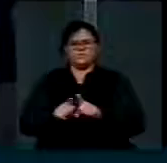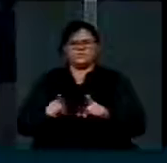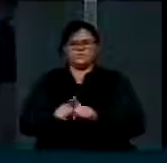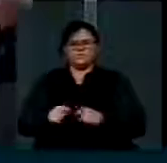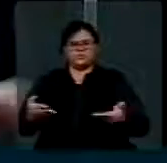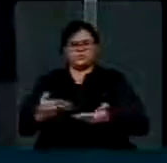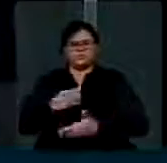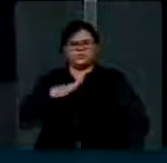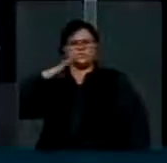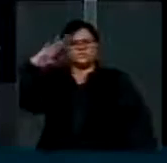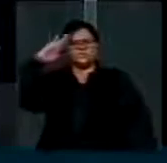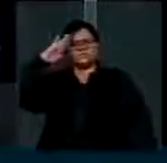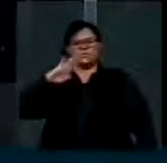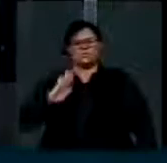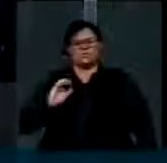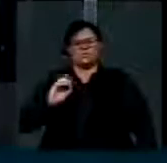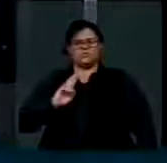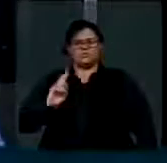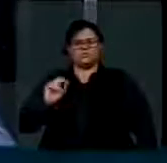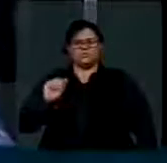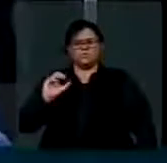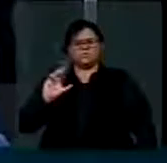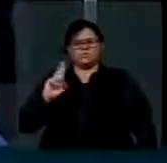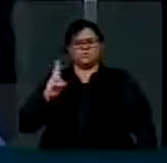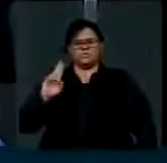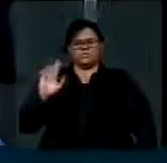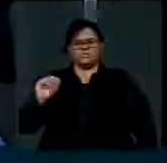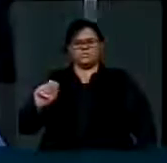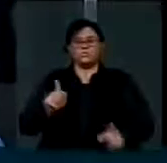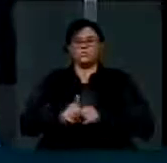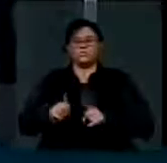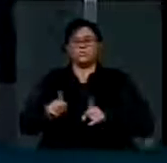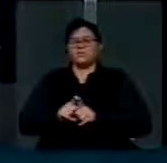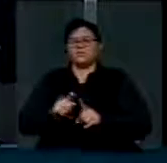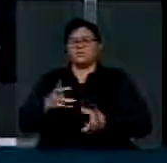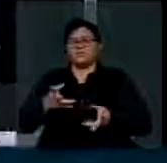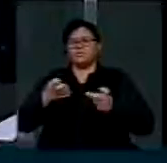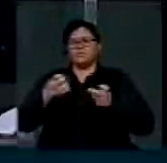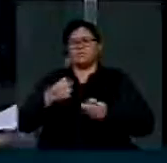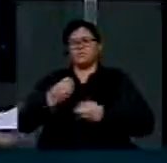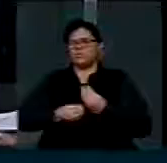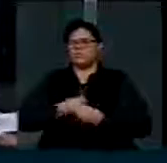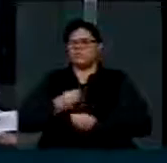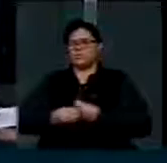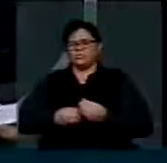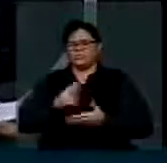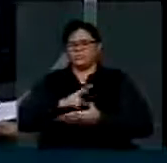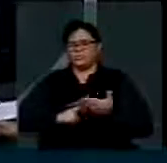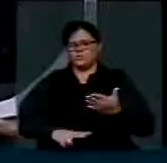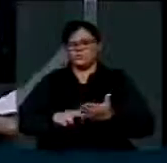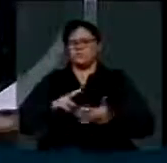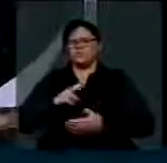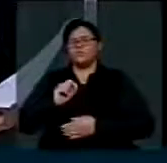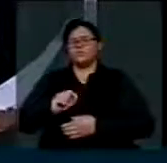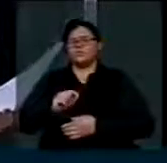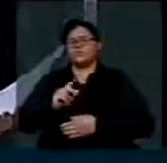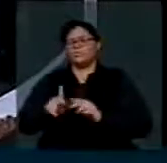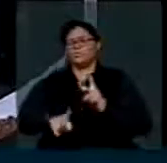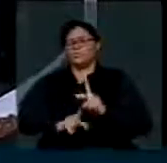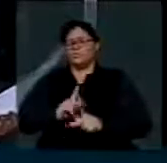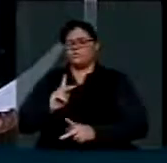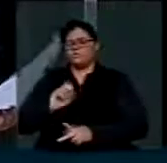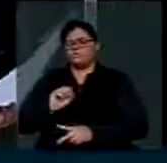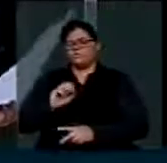não é, com os soldados da borracha. Mas, Sr. Presidente, também, para poder dar como lido o meu pronunciamento, aonde o povo de Sergipe